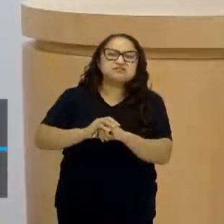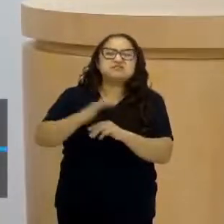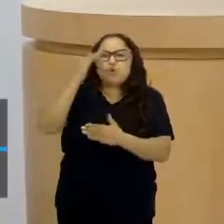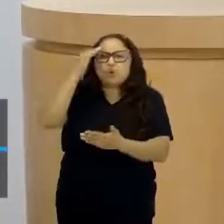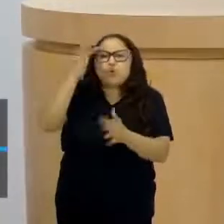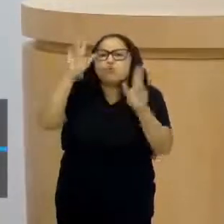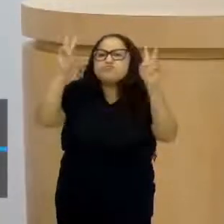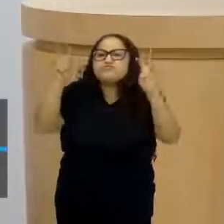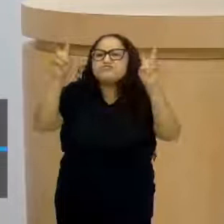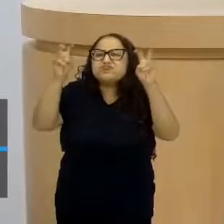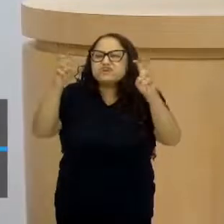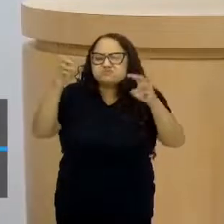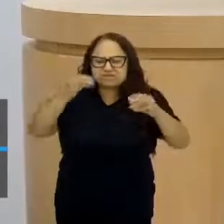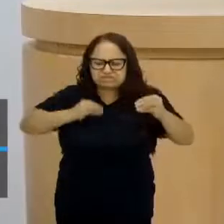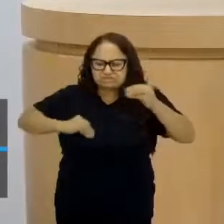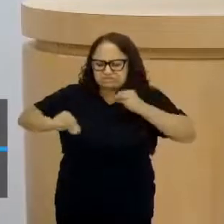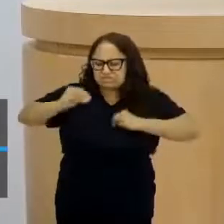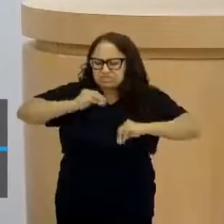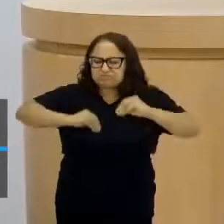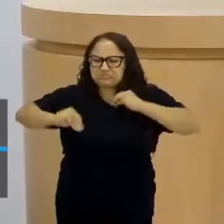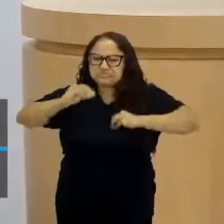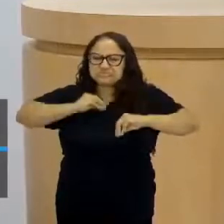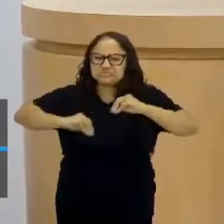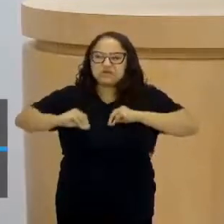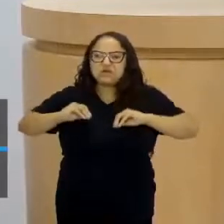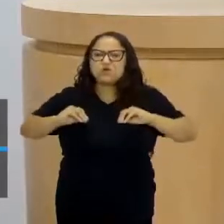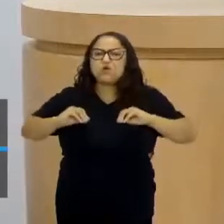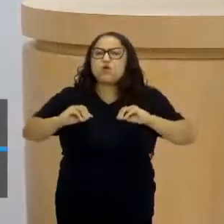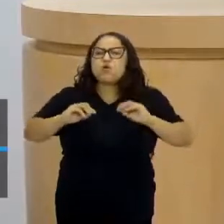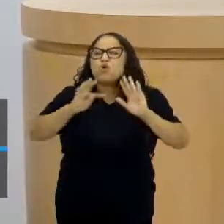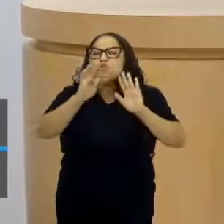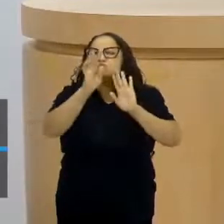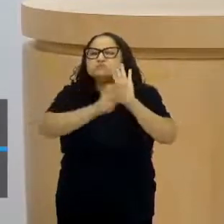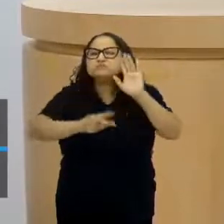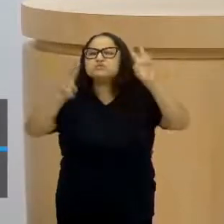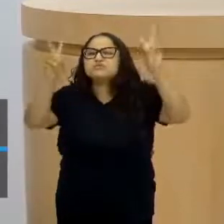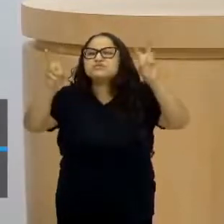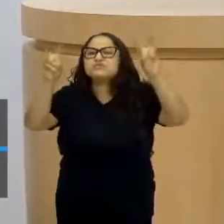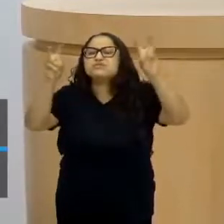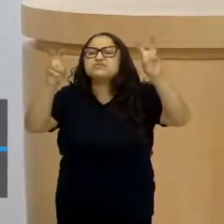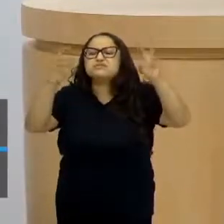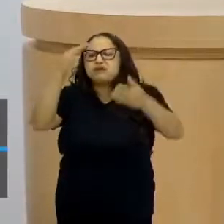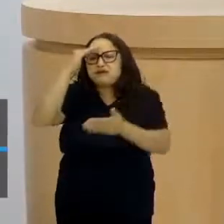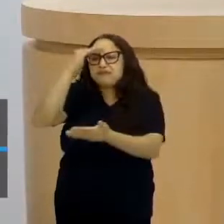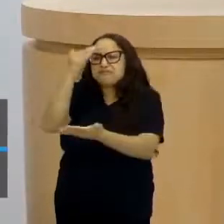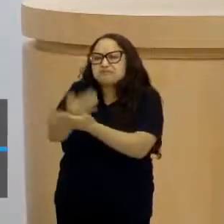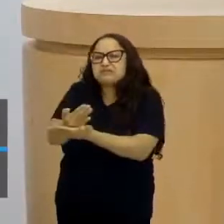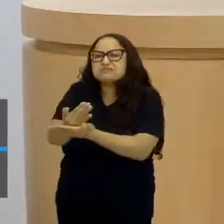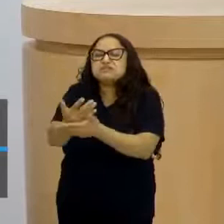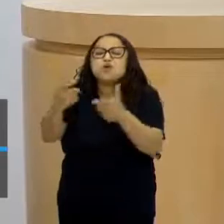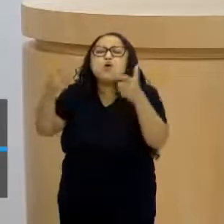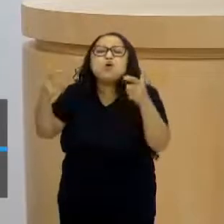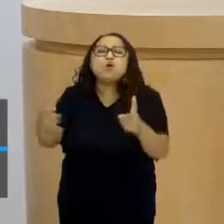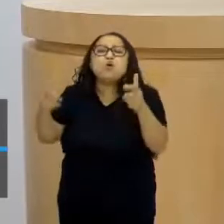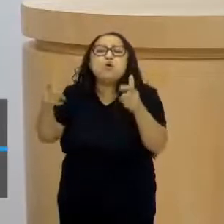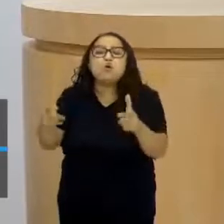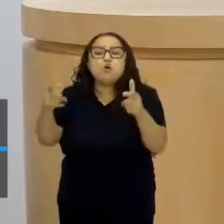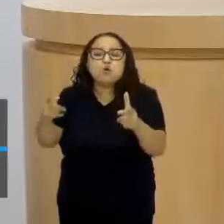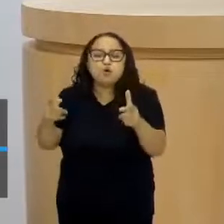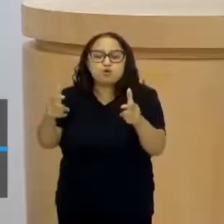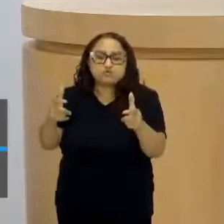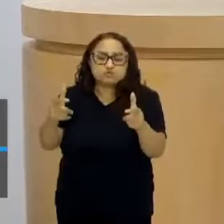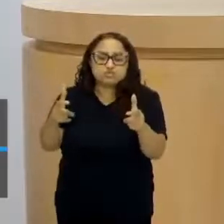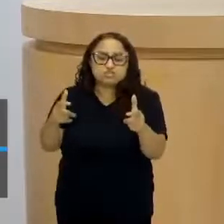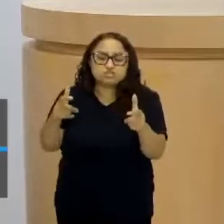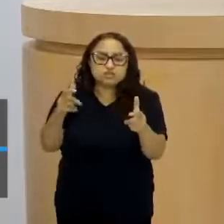Dentro desse contexto de depressão, qual é o assunto aí, a tese, na verdade, né? Para onde há uma afirmativa?